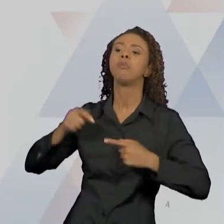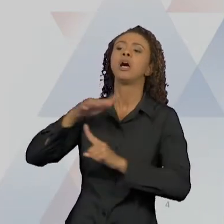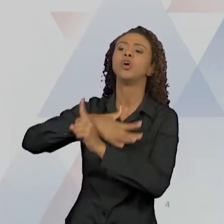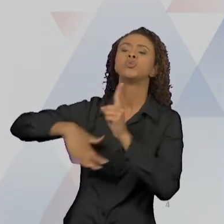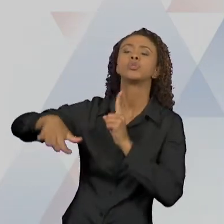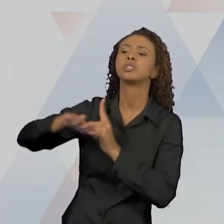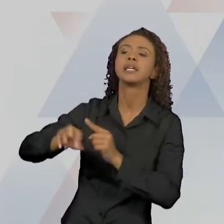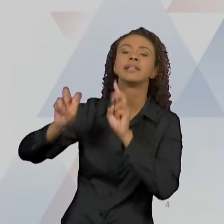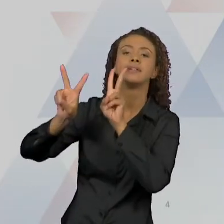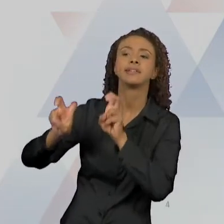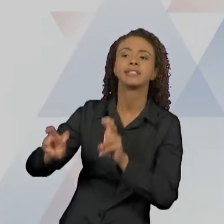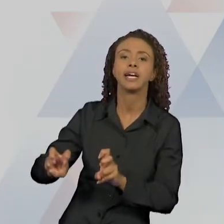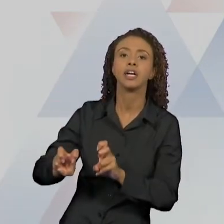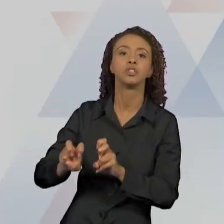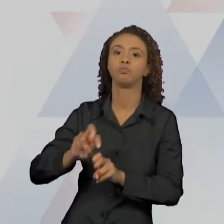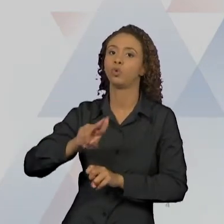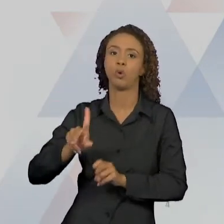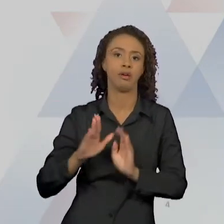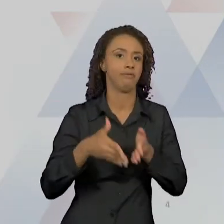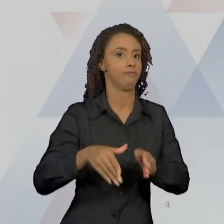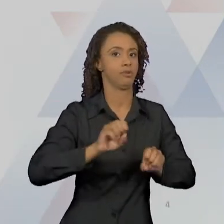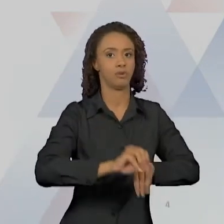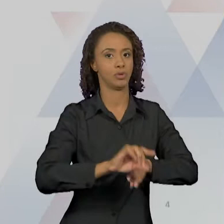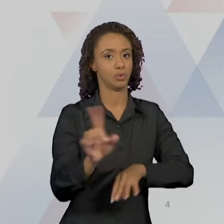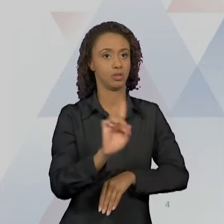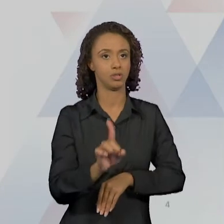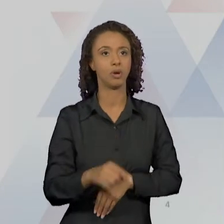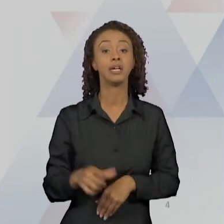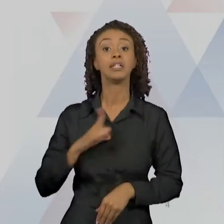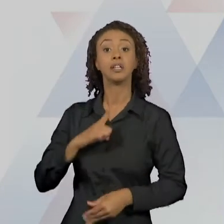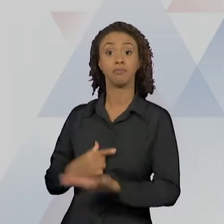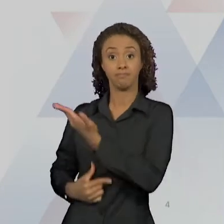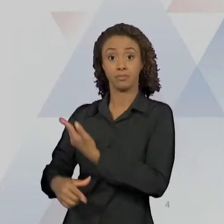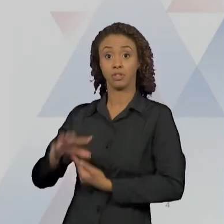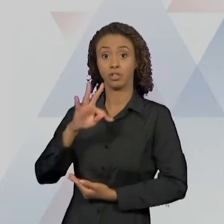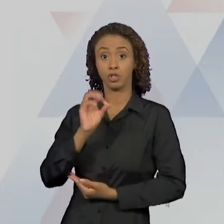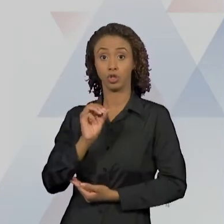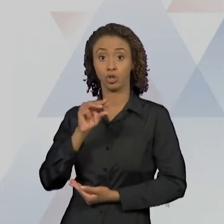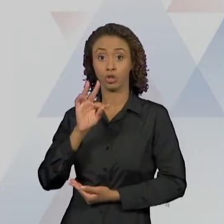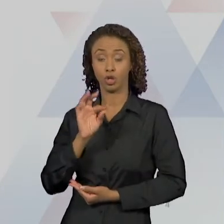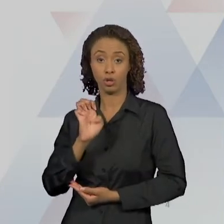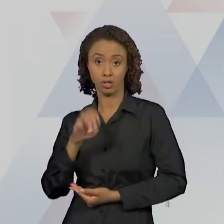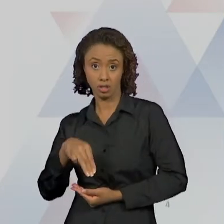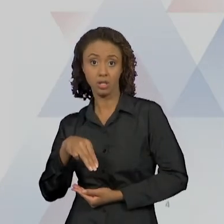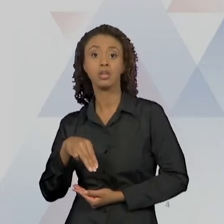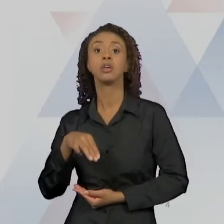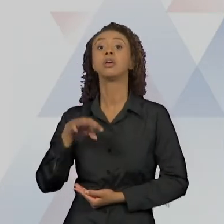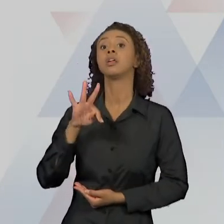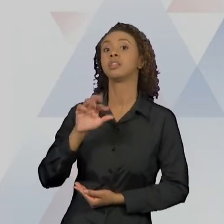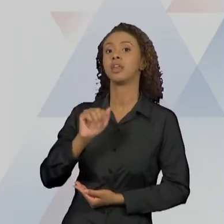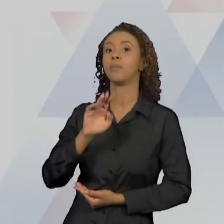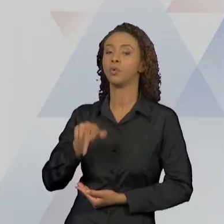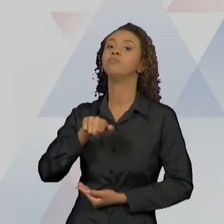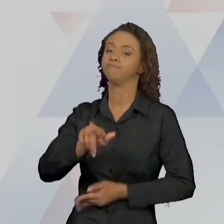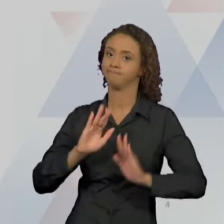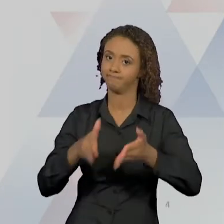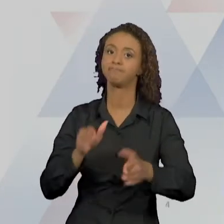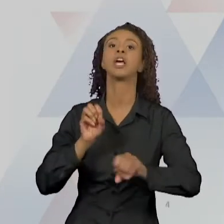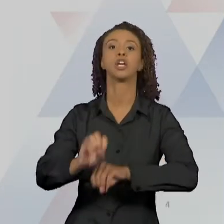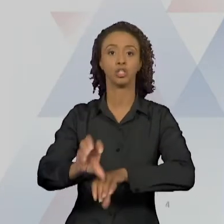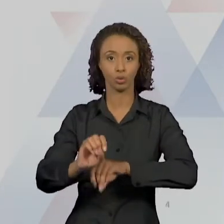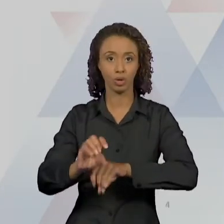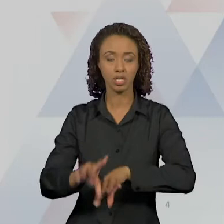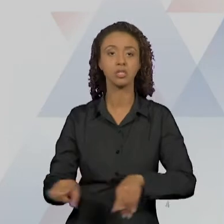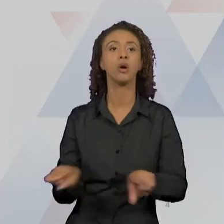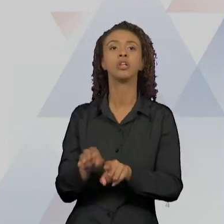as questões educacionais. Totem e Tabu já sim, é uma obra específica que trata princípios da educação. E o